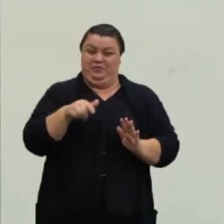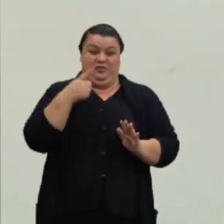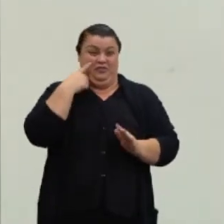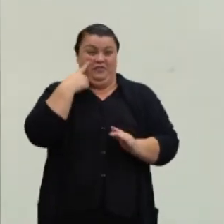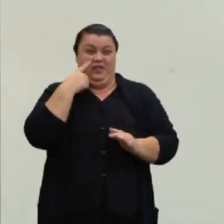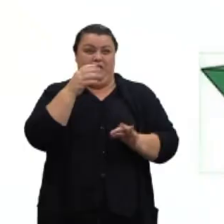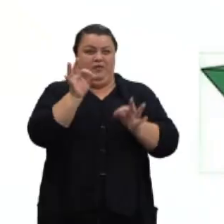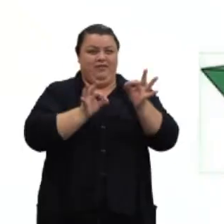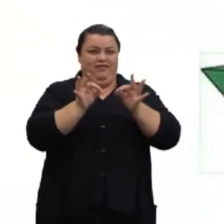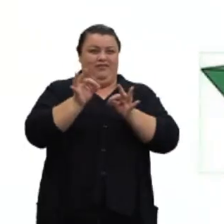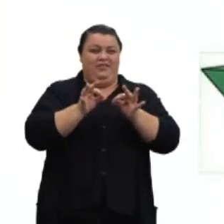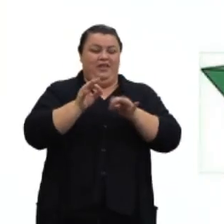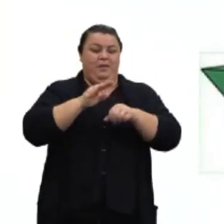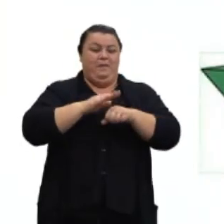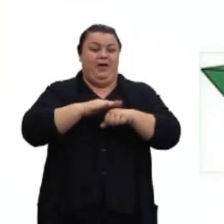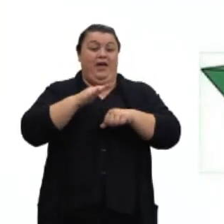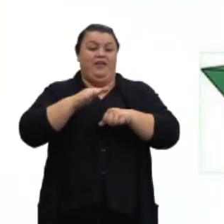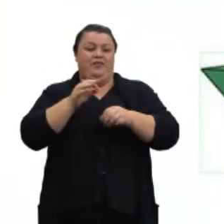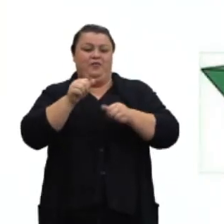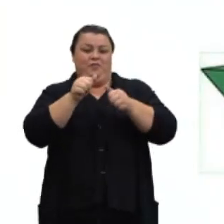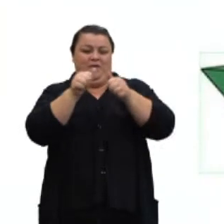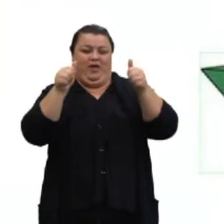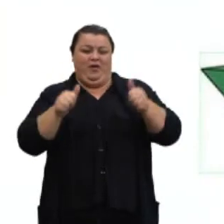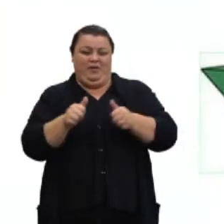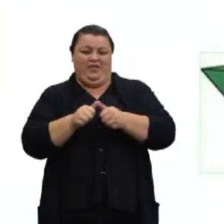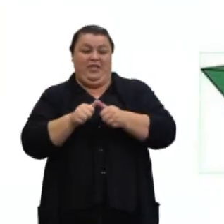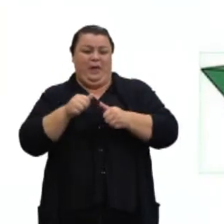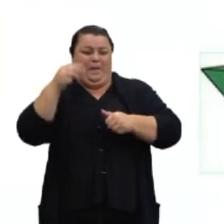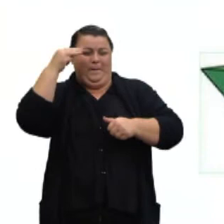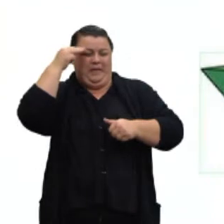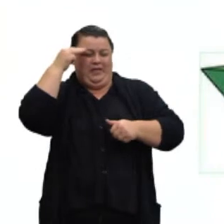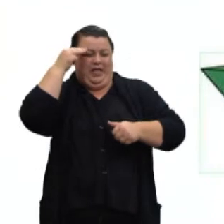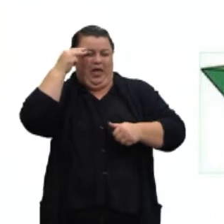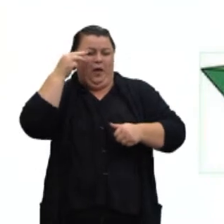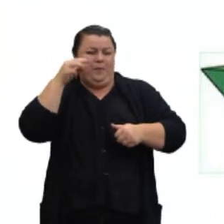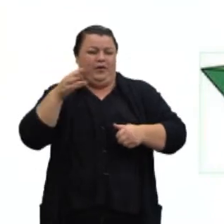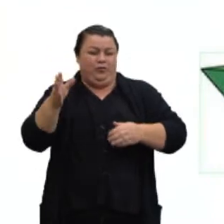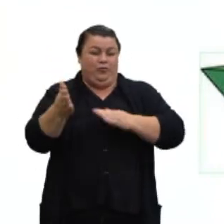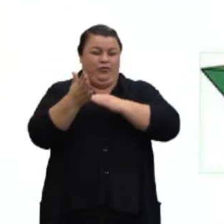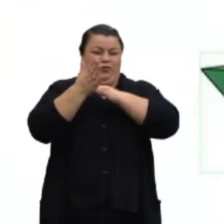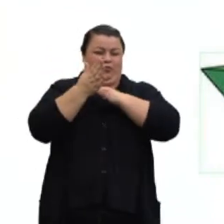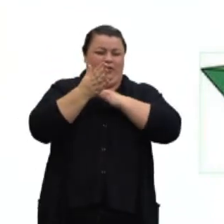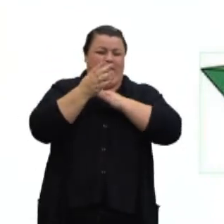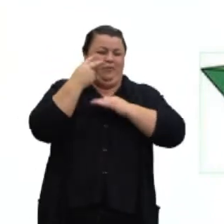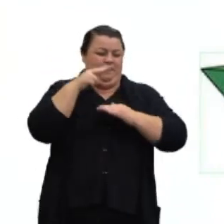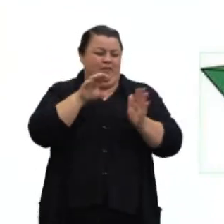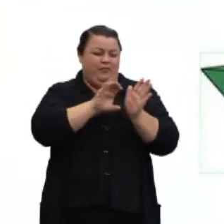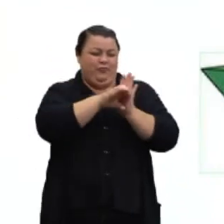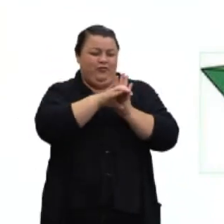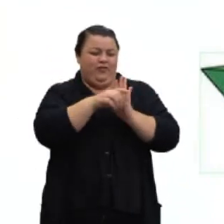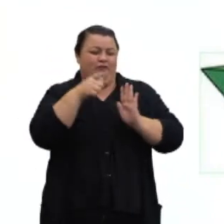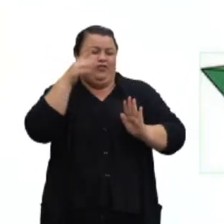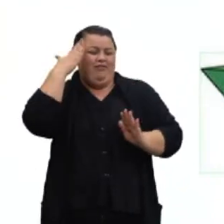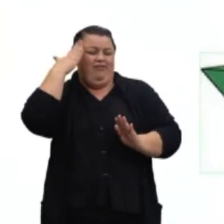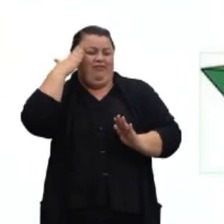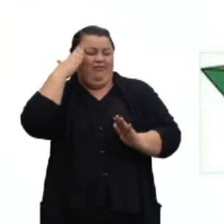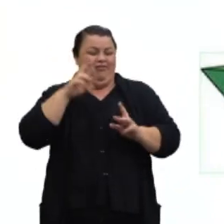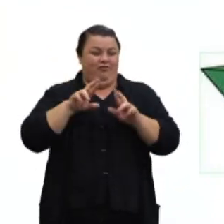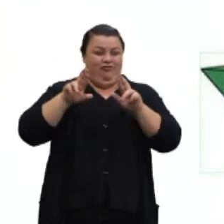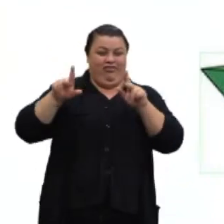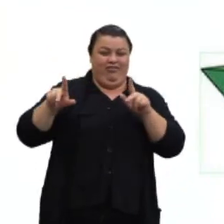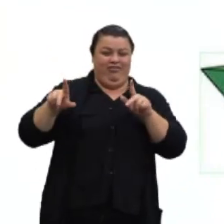Eu preparei aqui mais um mapa mental para nós verificarmos esses conceitos e entender essa diferenciação